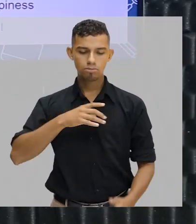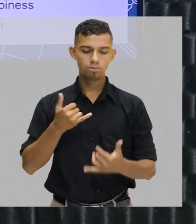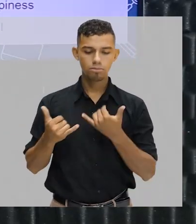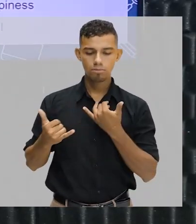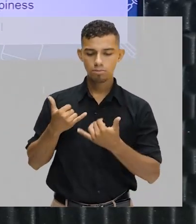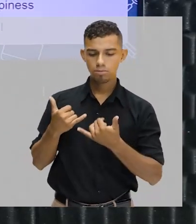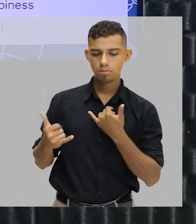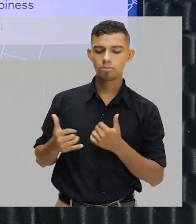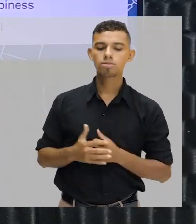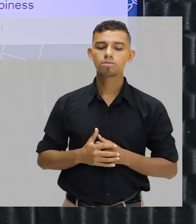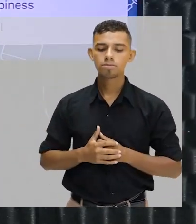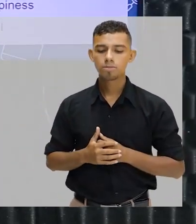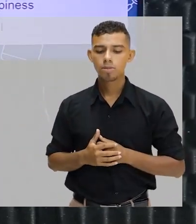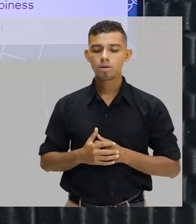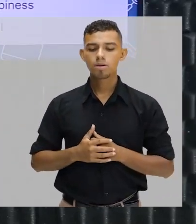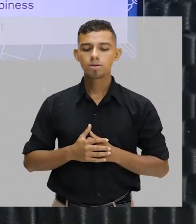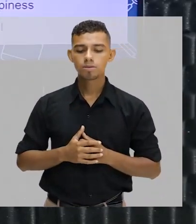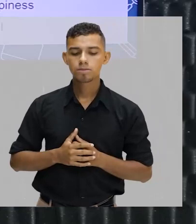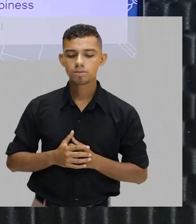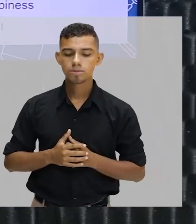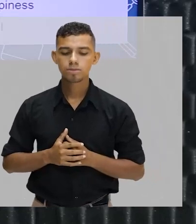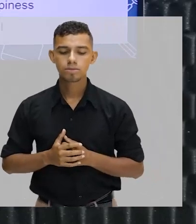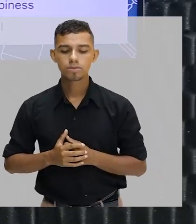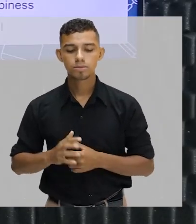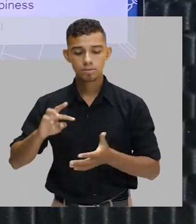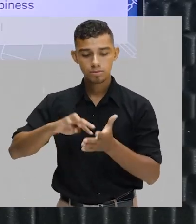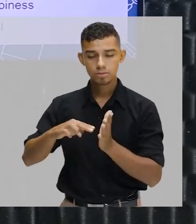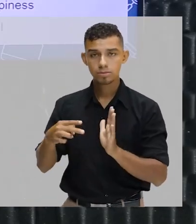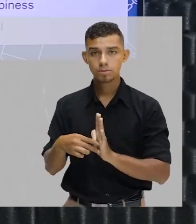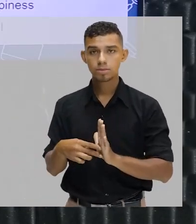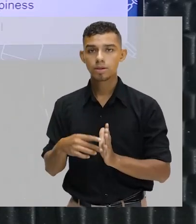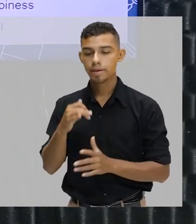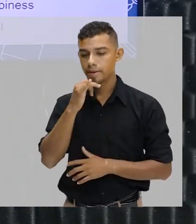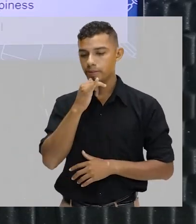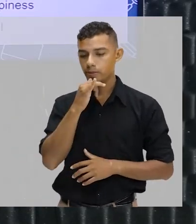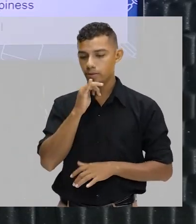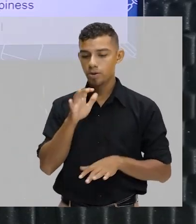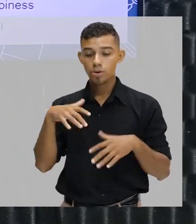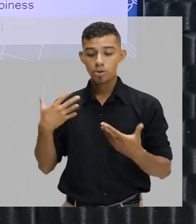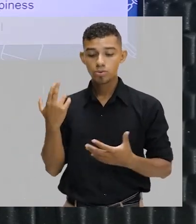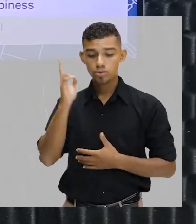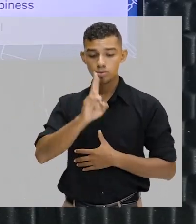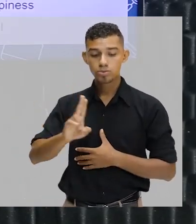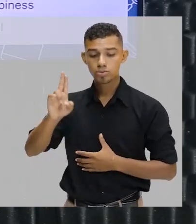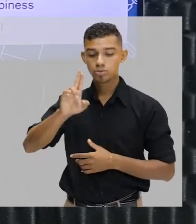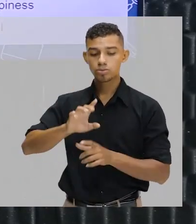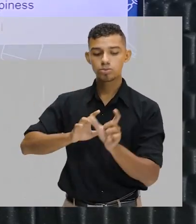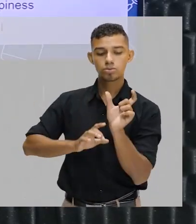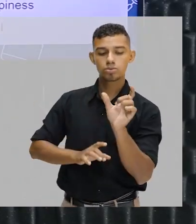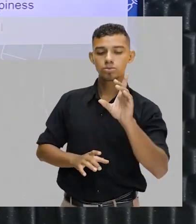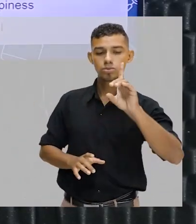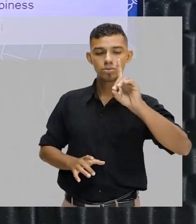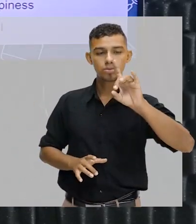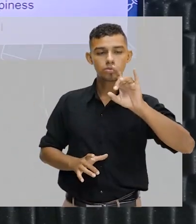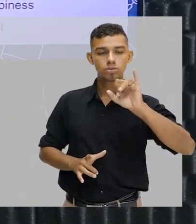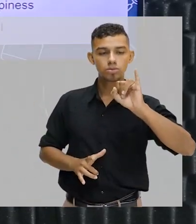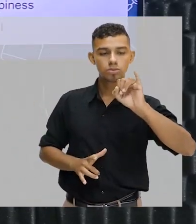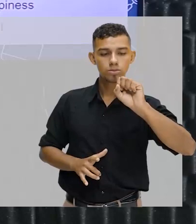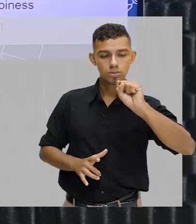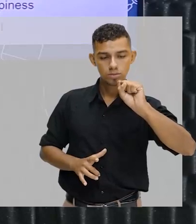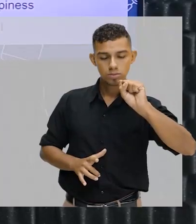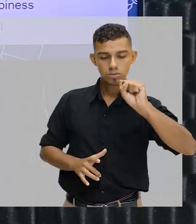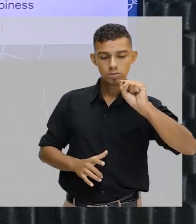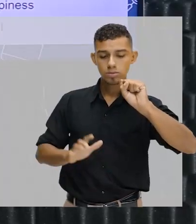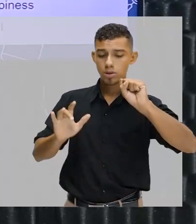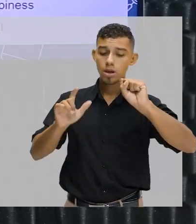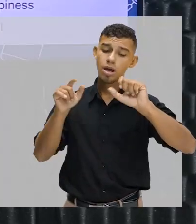Então, no caso, a gente consegue identificar o sentido melhor. Quando que eu uso o this ou o this em português? Quando